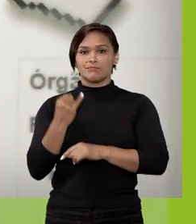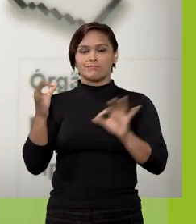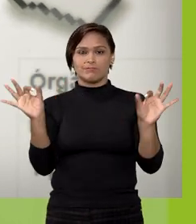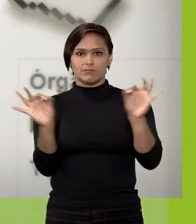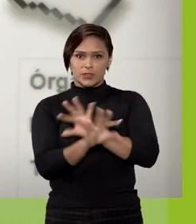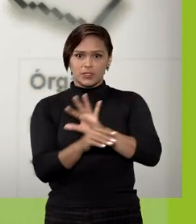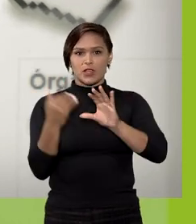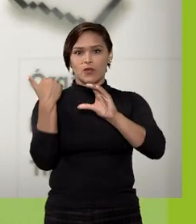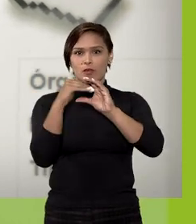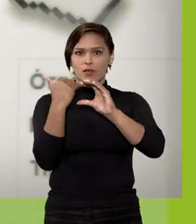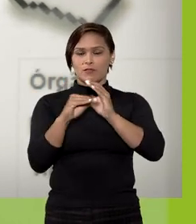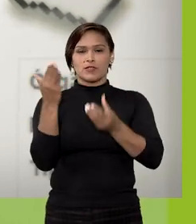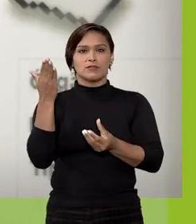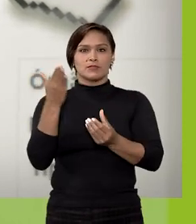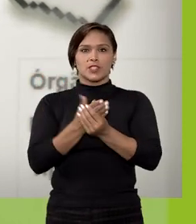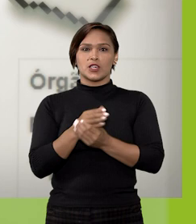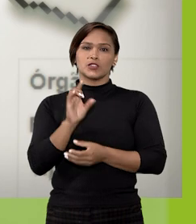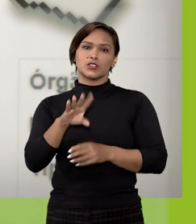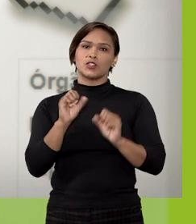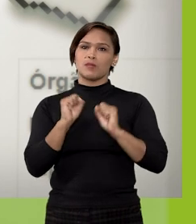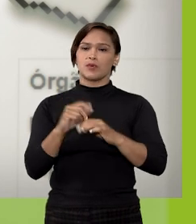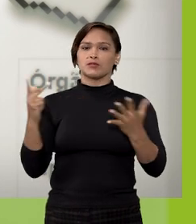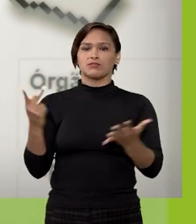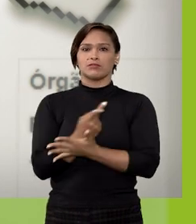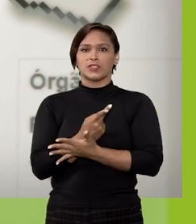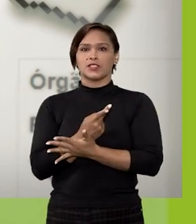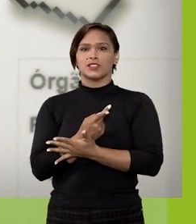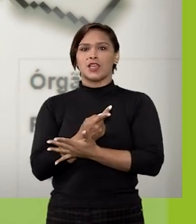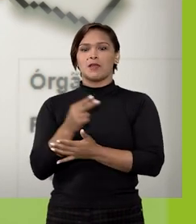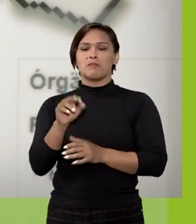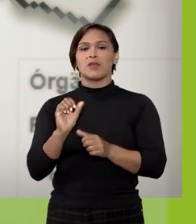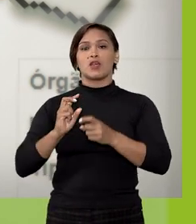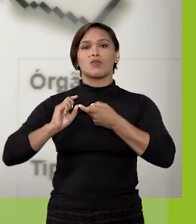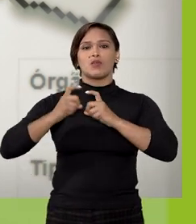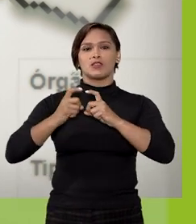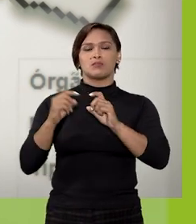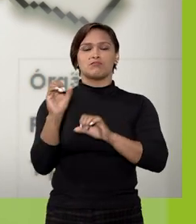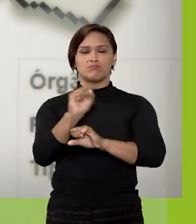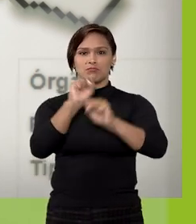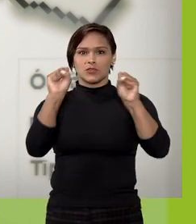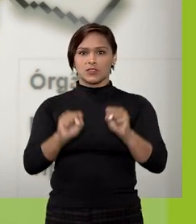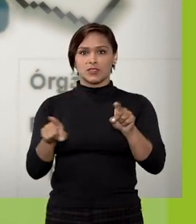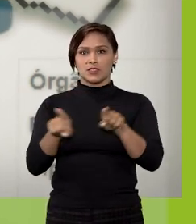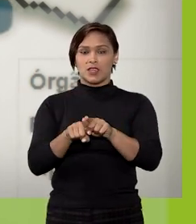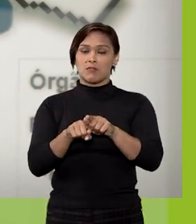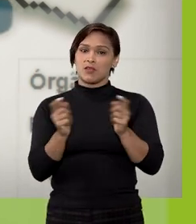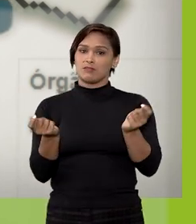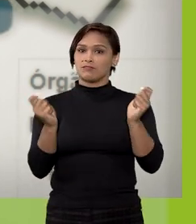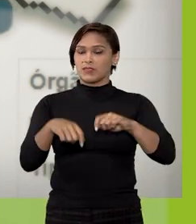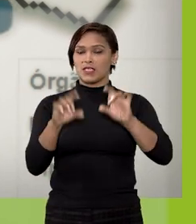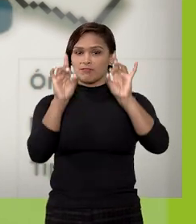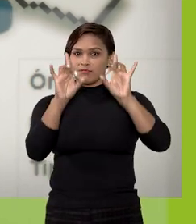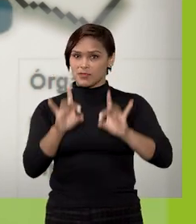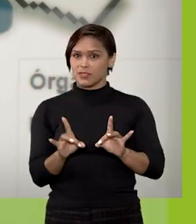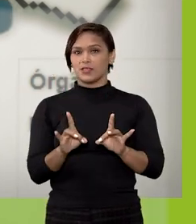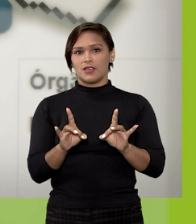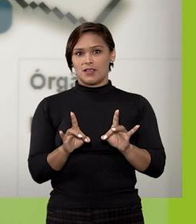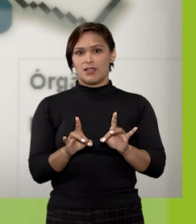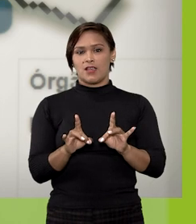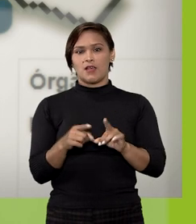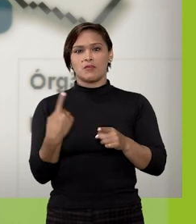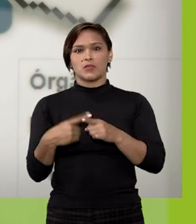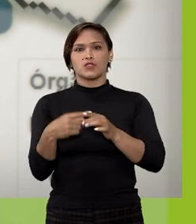cancelamento do envio de um processo só poderá ser efetuado pelo administrador do sistema em casos excepcionais